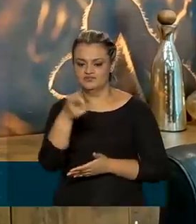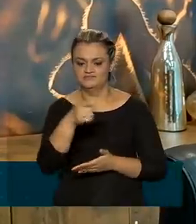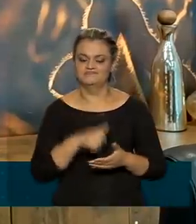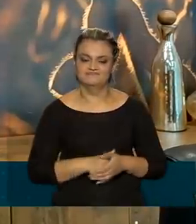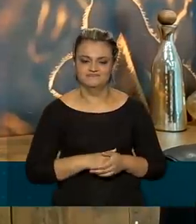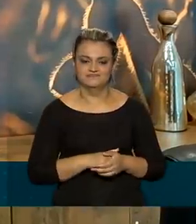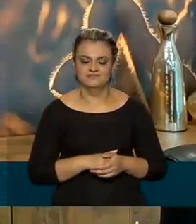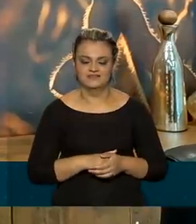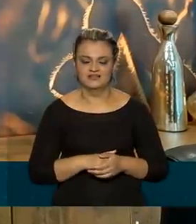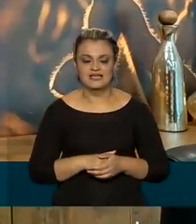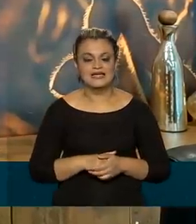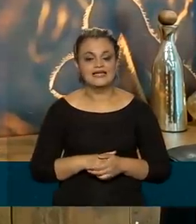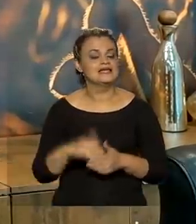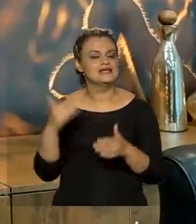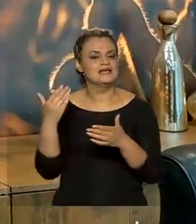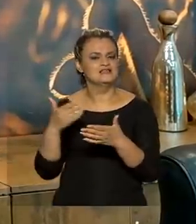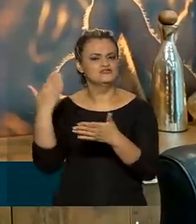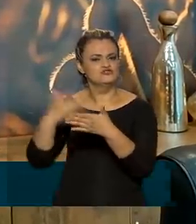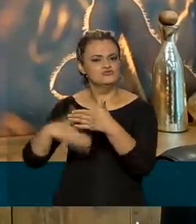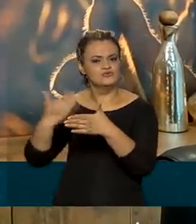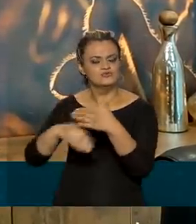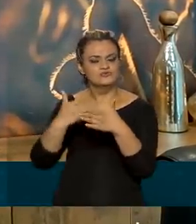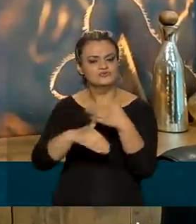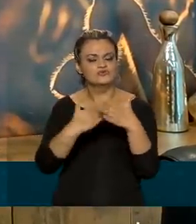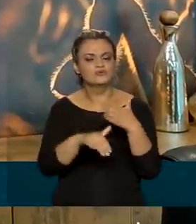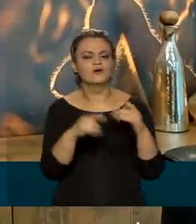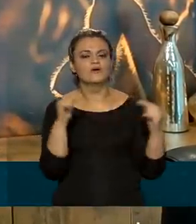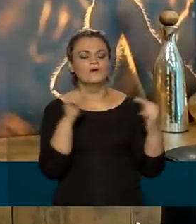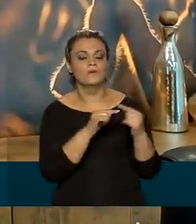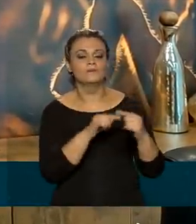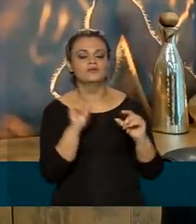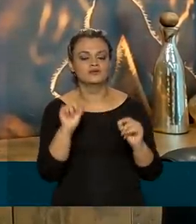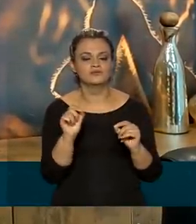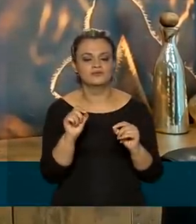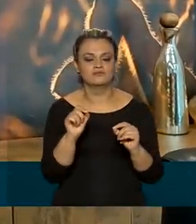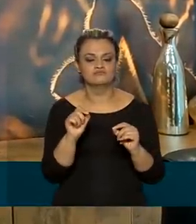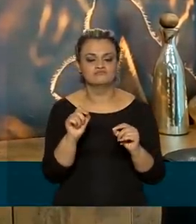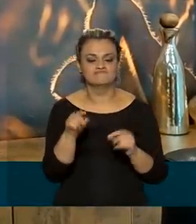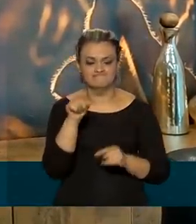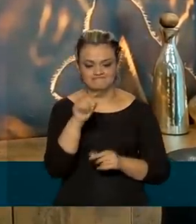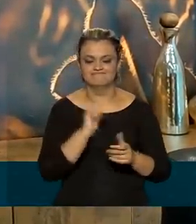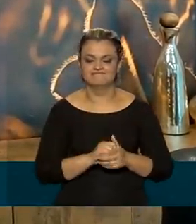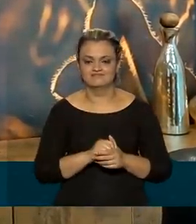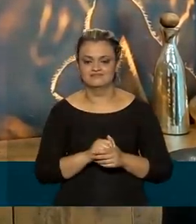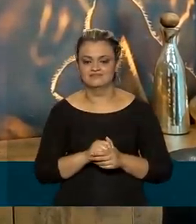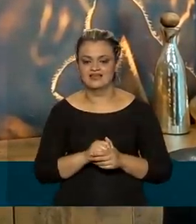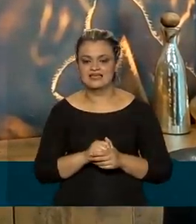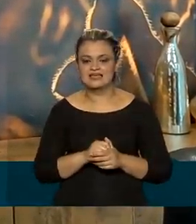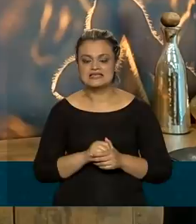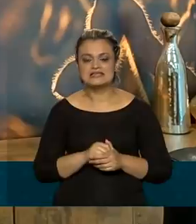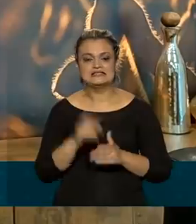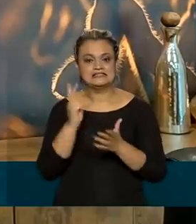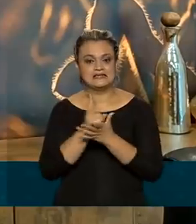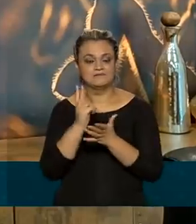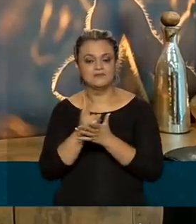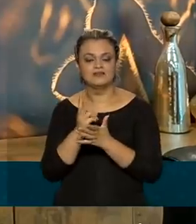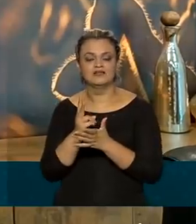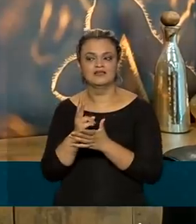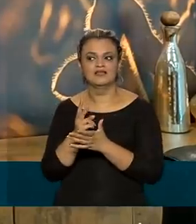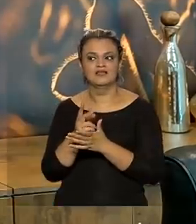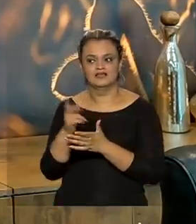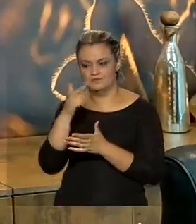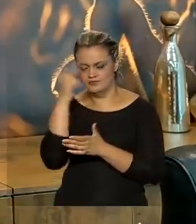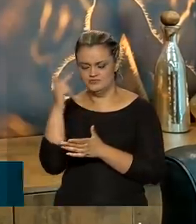Os descontos estão diretamente ligados a esse fator. Então, toda vez que o produtor